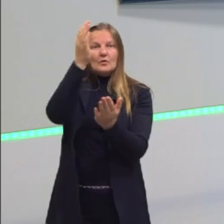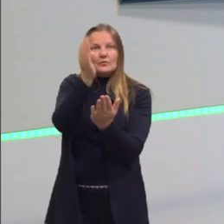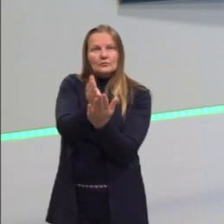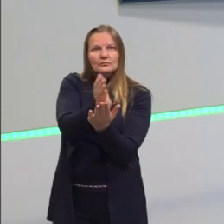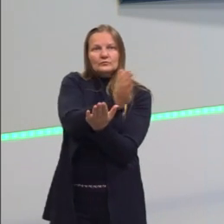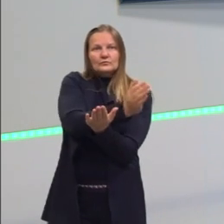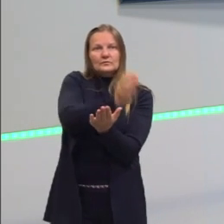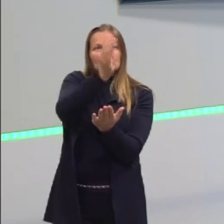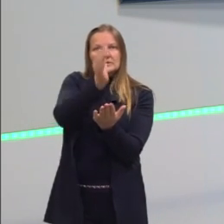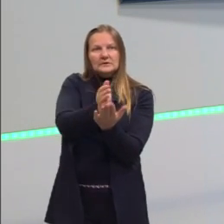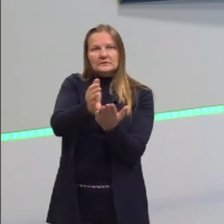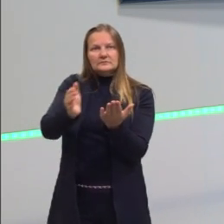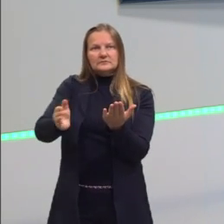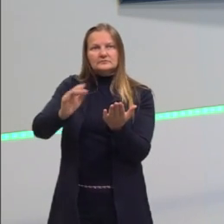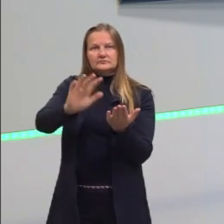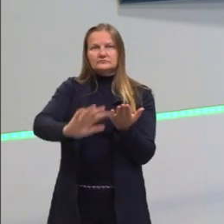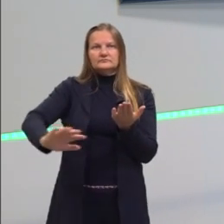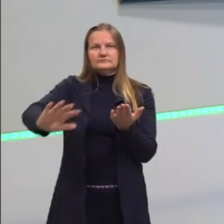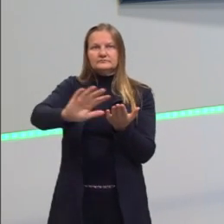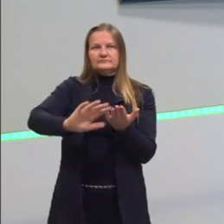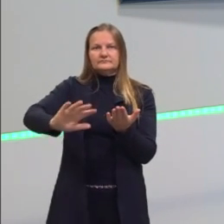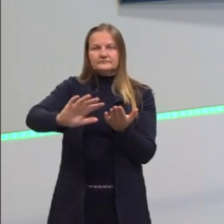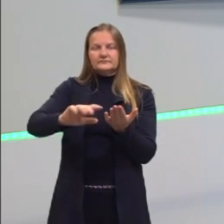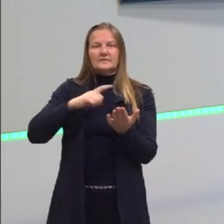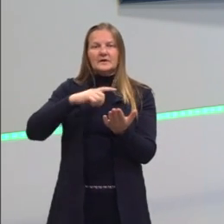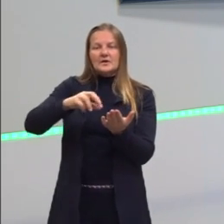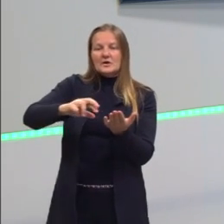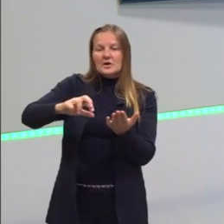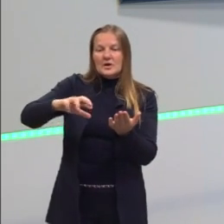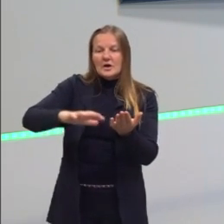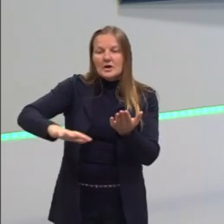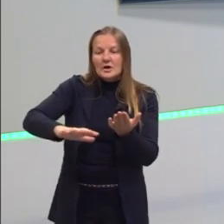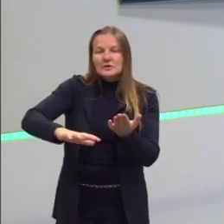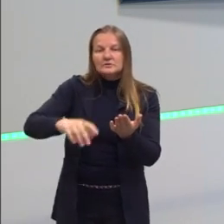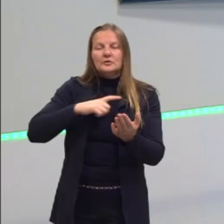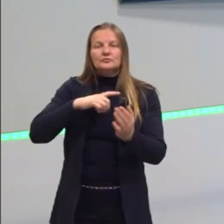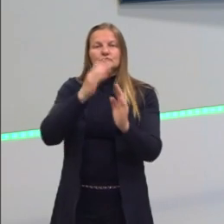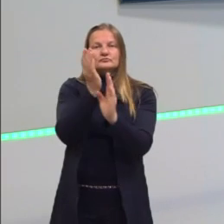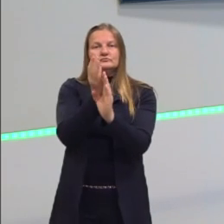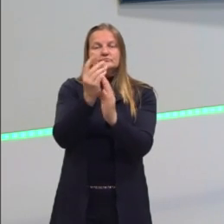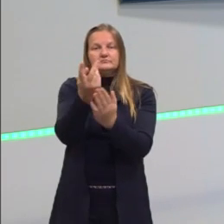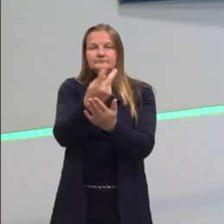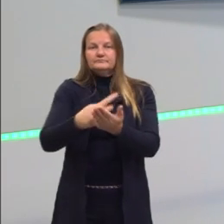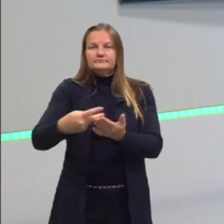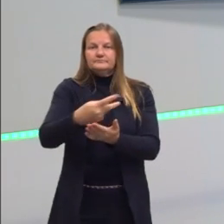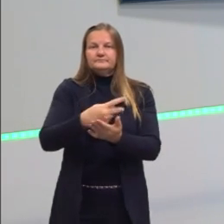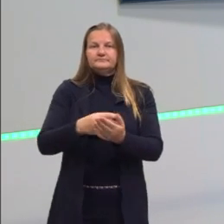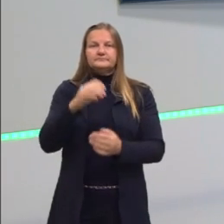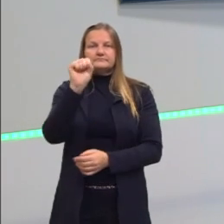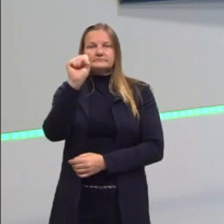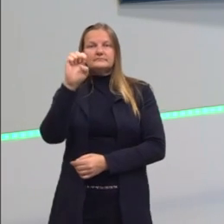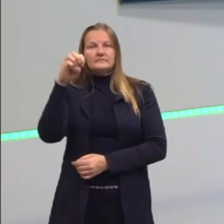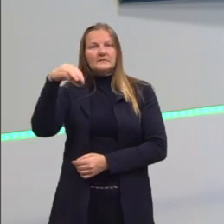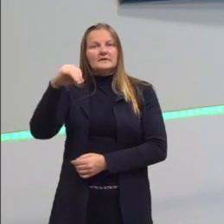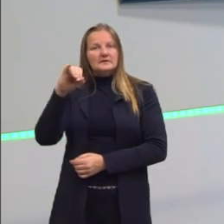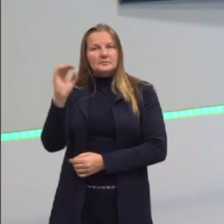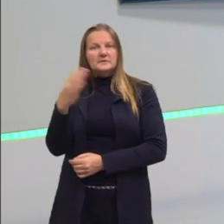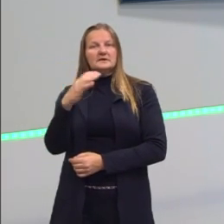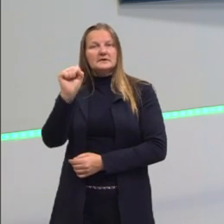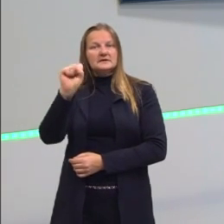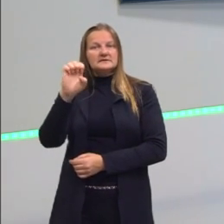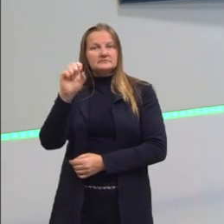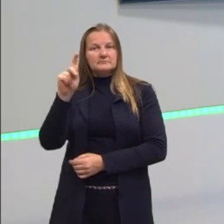aquele espaço. Então eu tenho toda uma região onde a figura ela está compreendida, chamada semi-espaço.